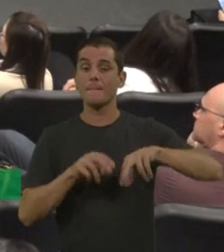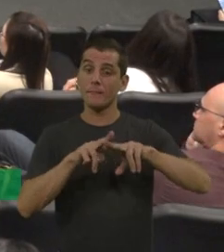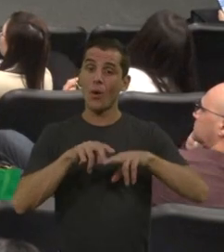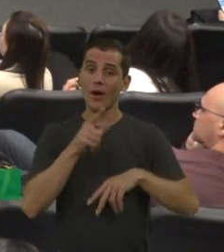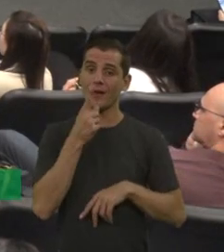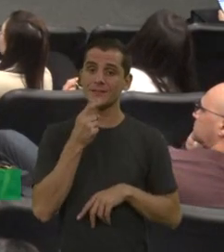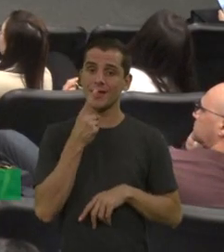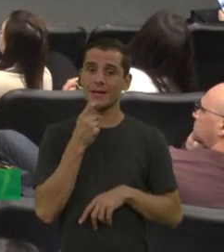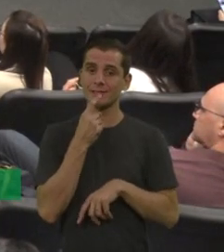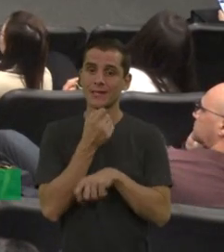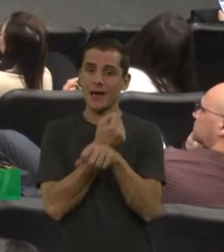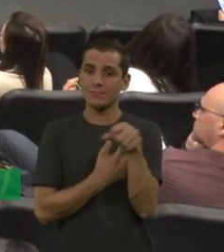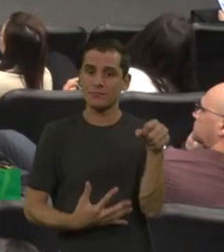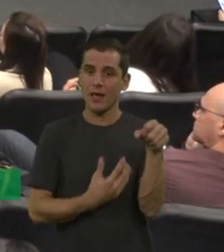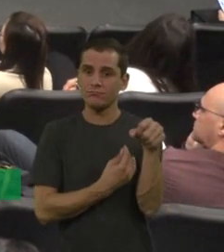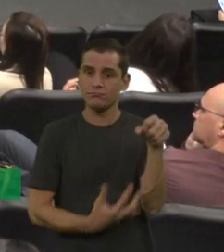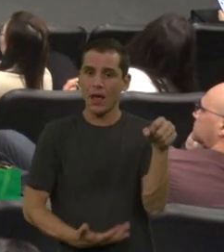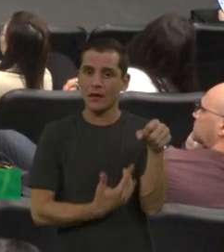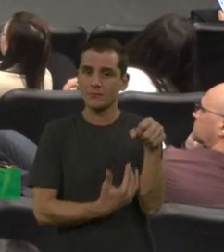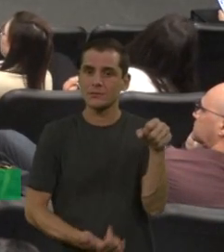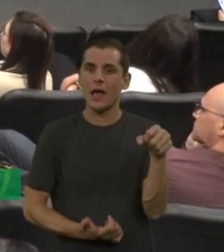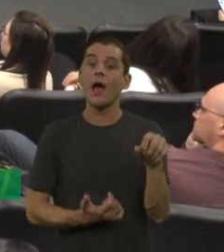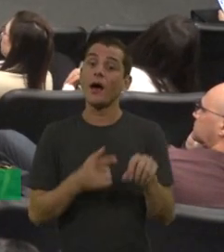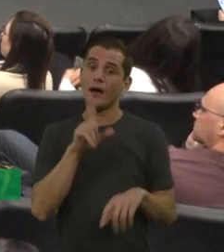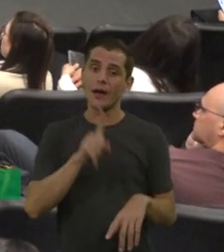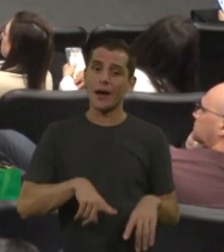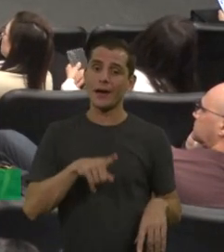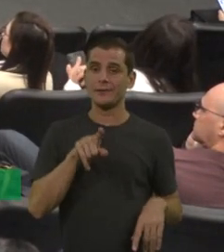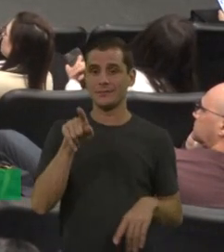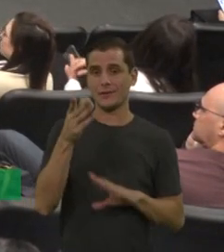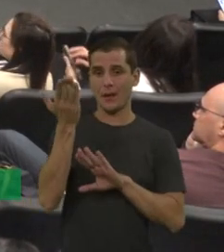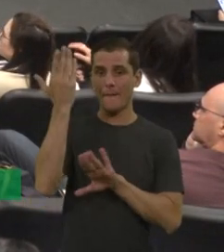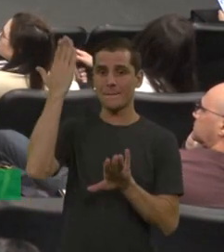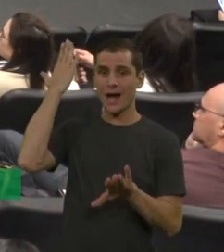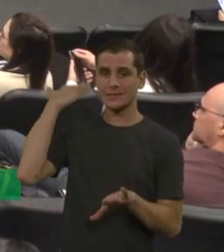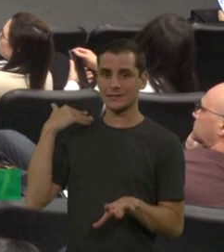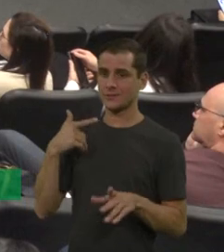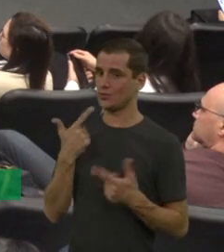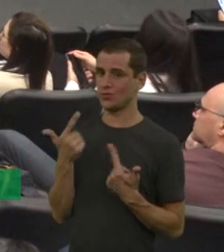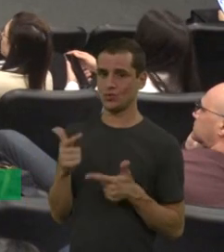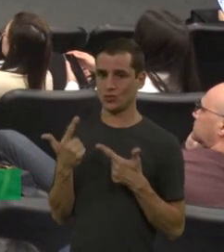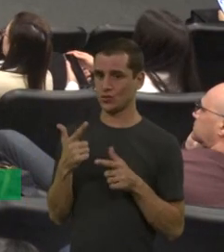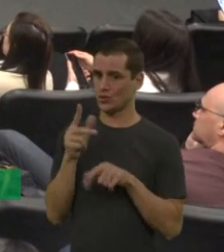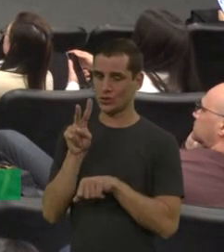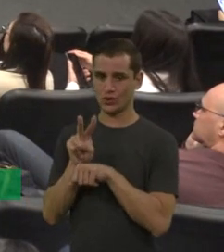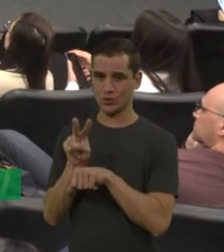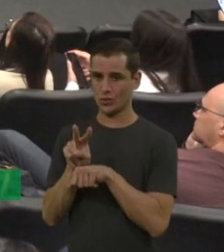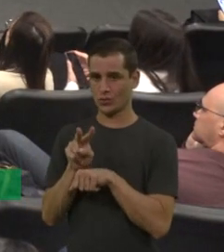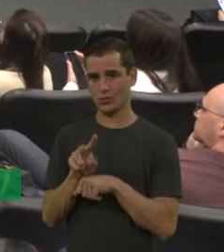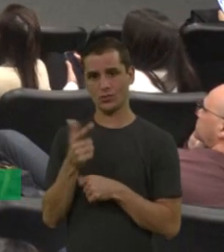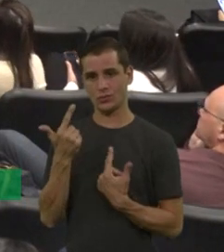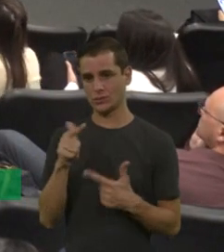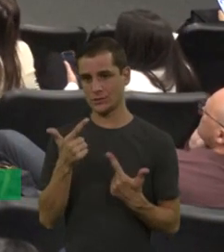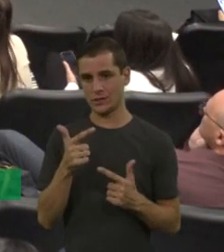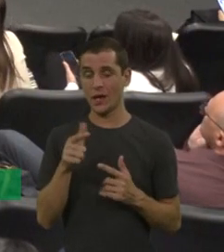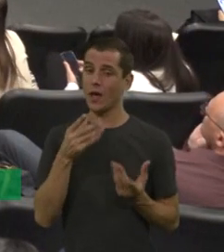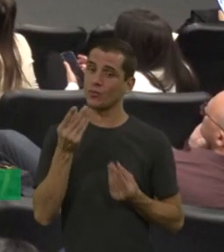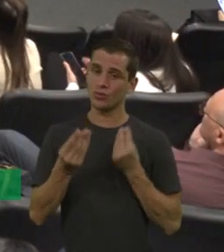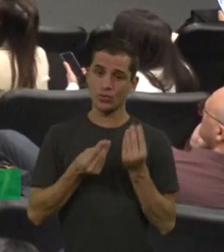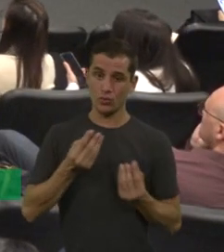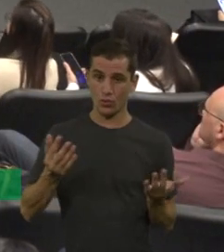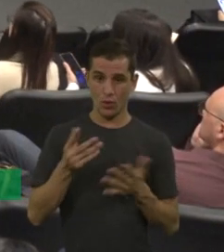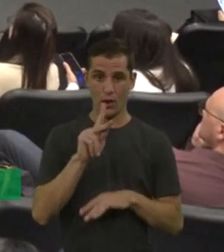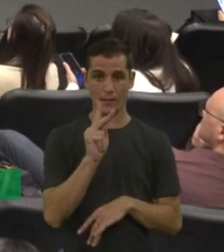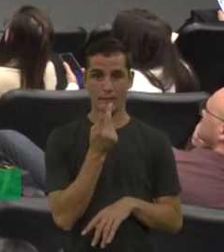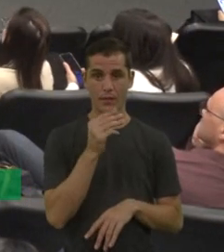causaram nele numa época que não tinha fator. Então, a hemofilia pode ser graduada, e a classificação é igual tanto para